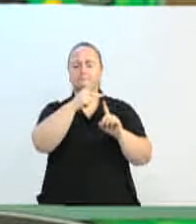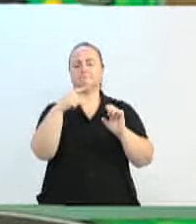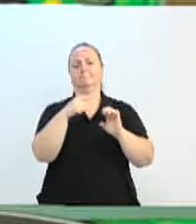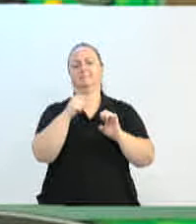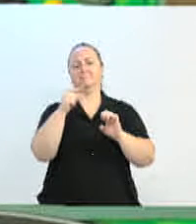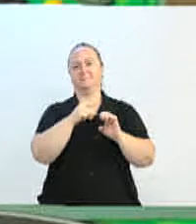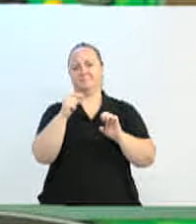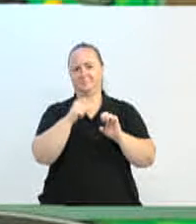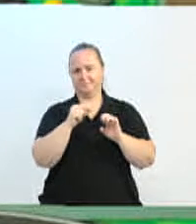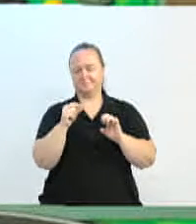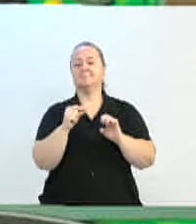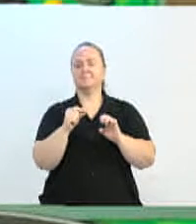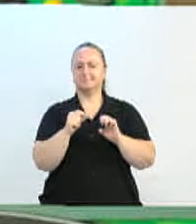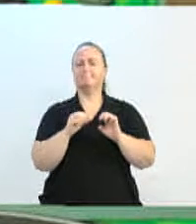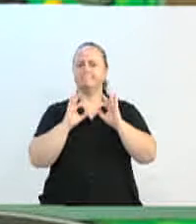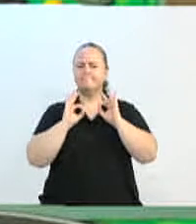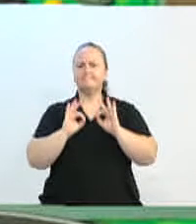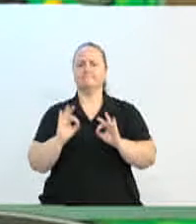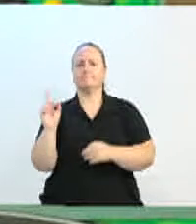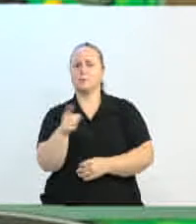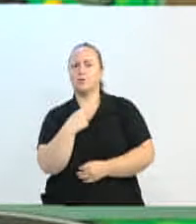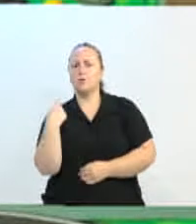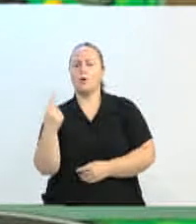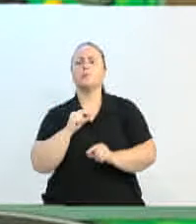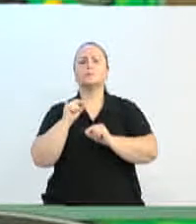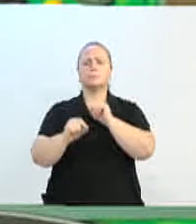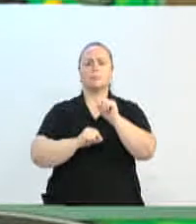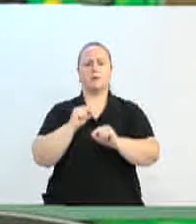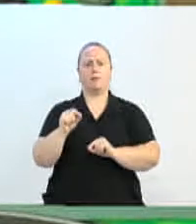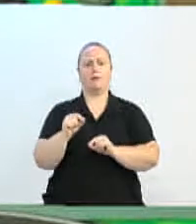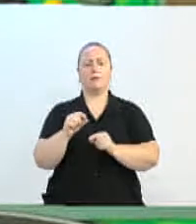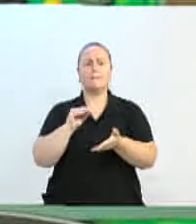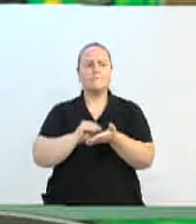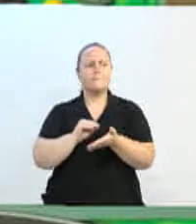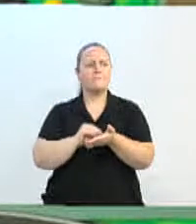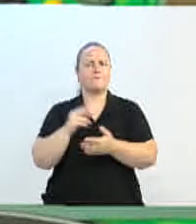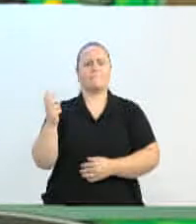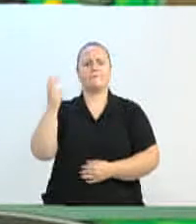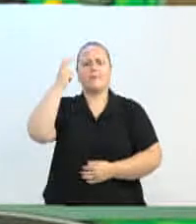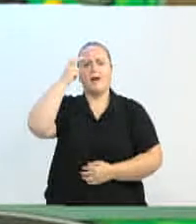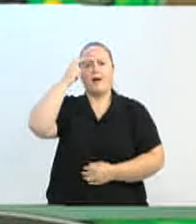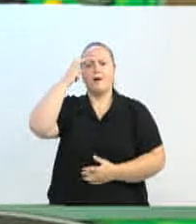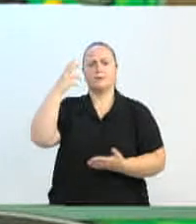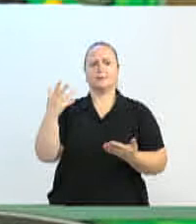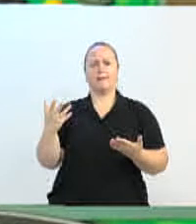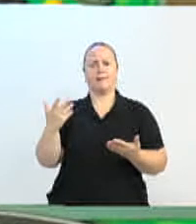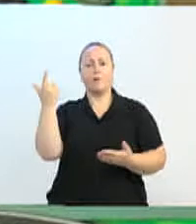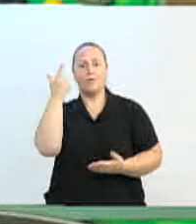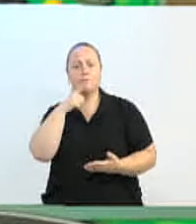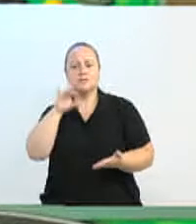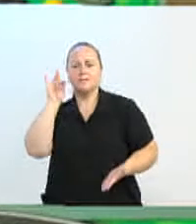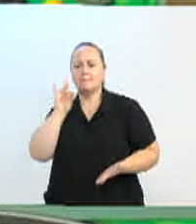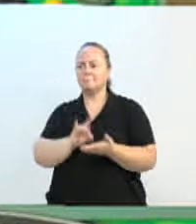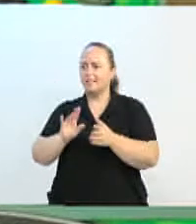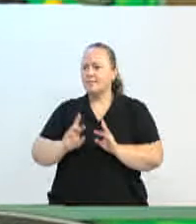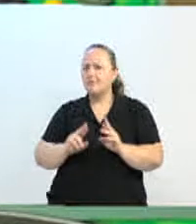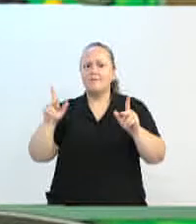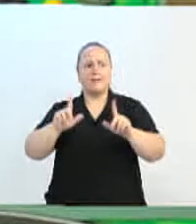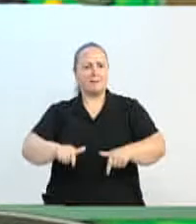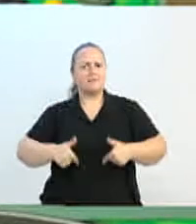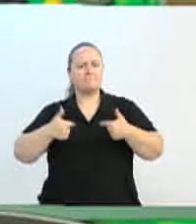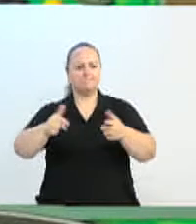Nós precisamos, e isso é forte, essa falta de cultura que nós temos de pensar em inovação, pensar em formas diferentes de fazer as coisas.